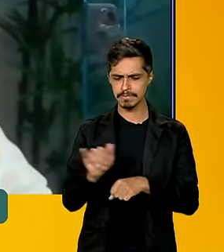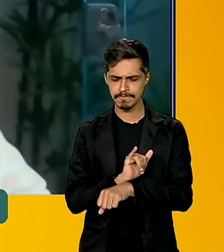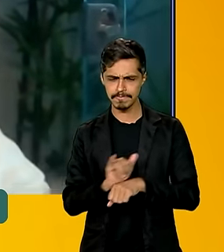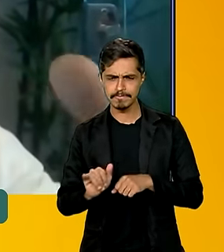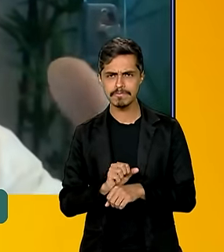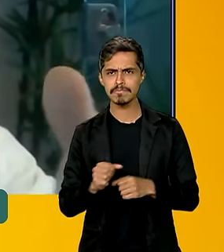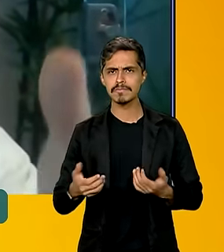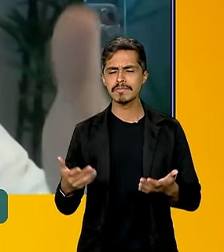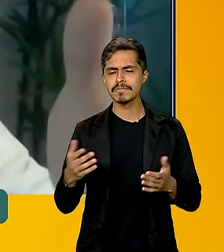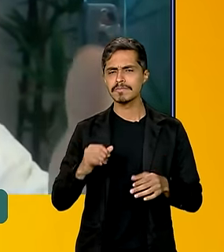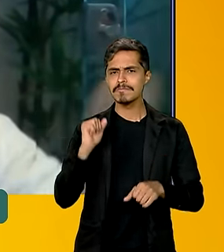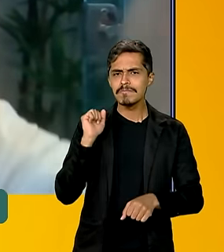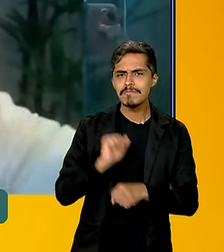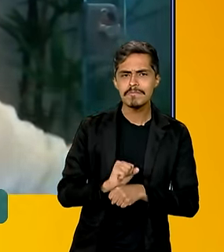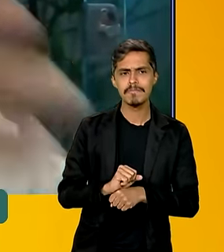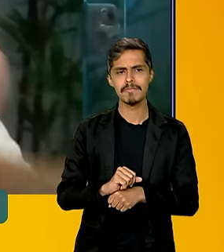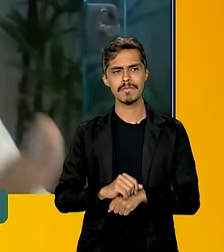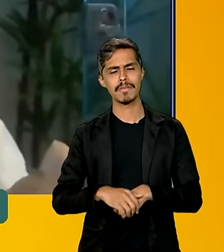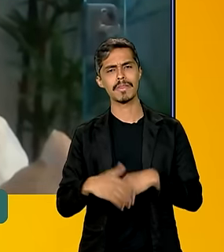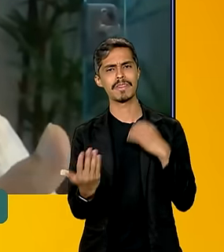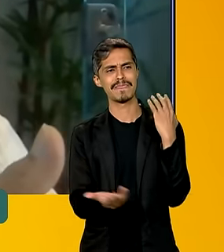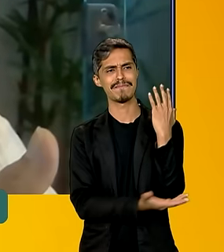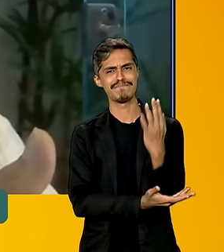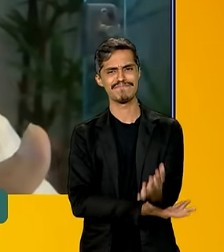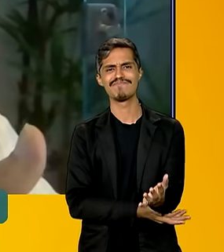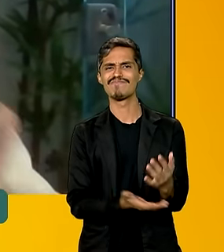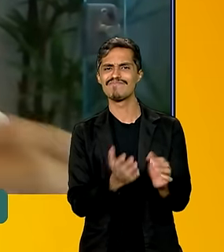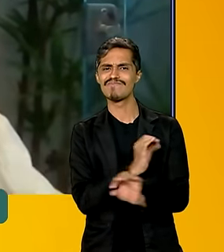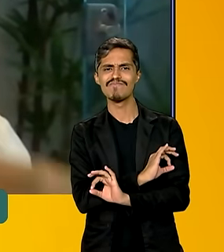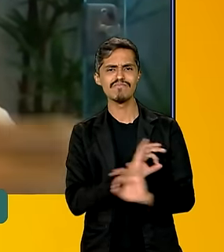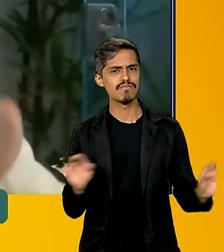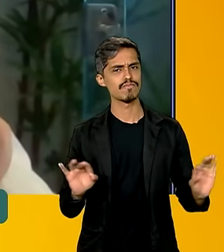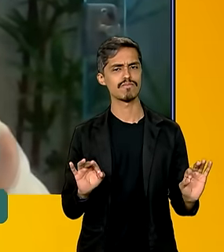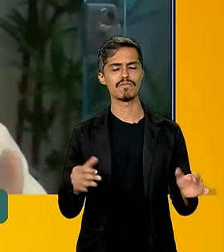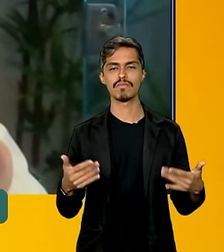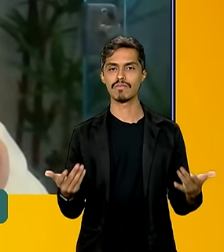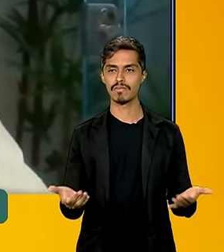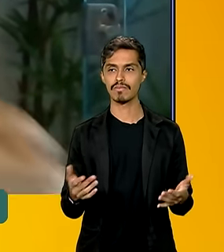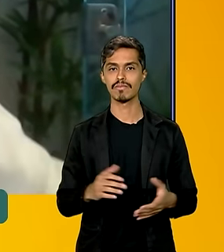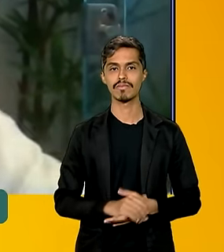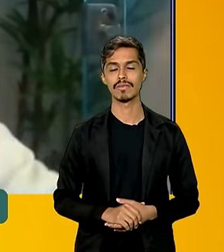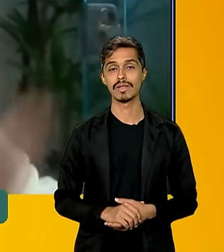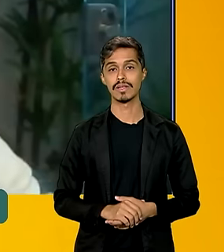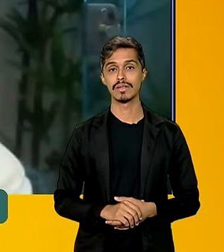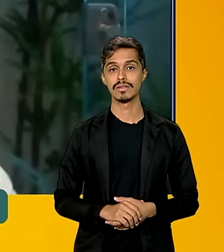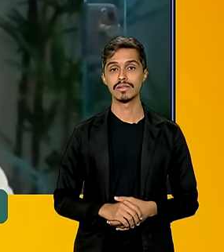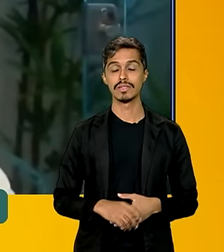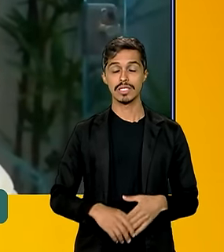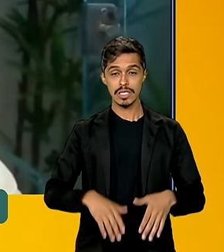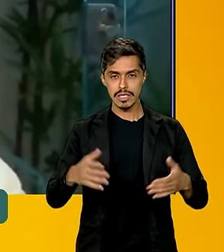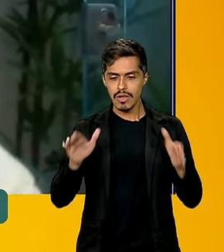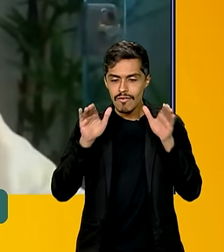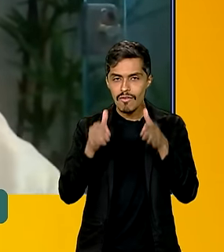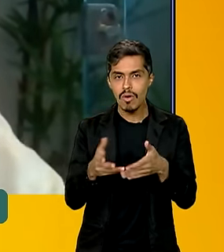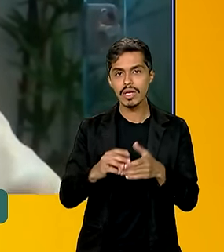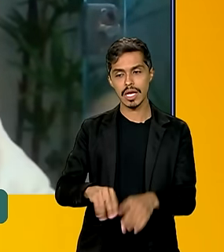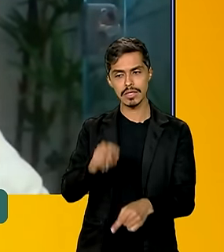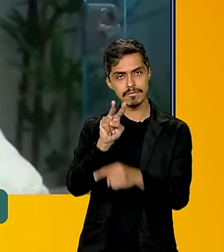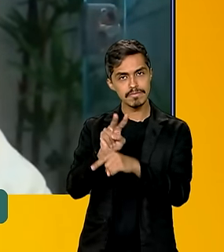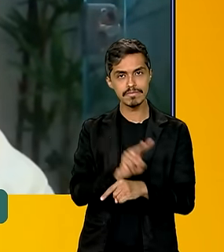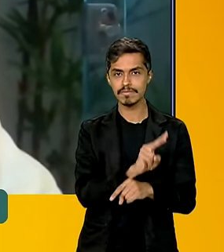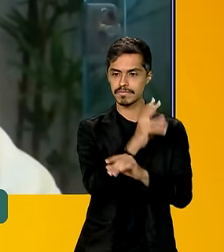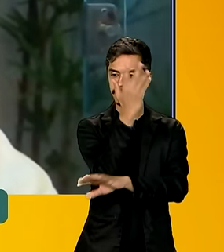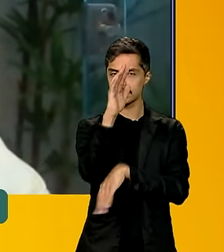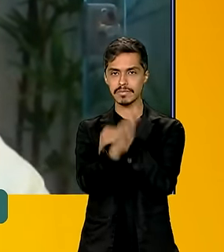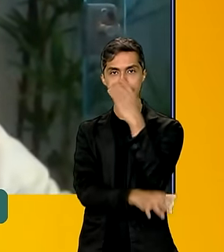incentivos, para desestimular o desmatamento autorizado, legal, e estimular a conservação ambiental. Esse